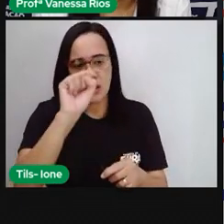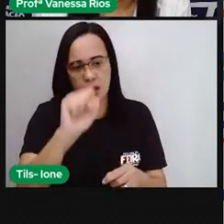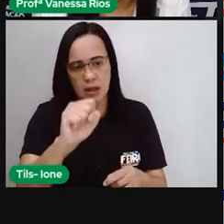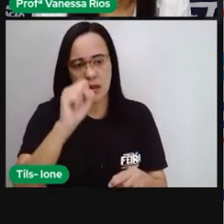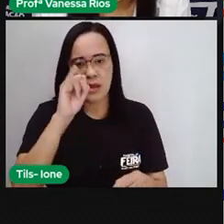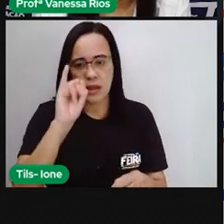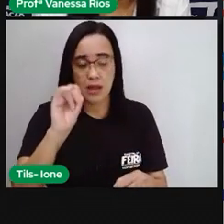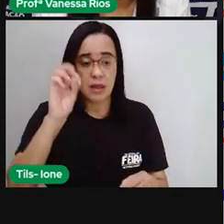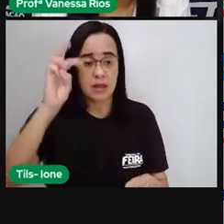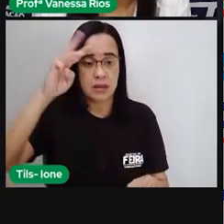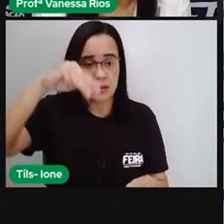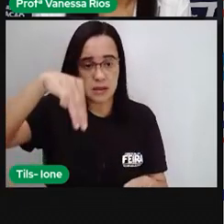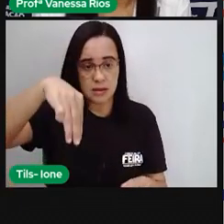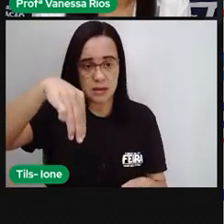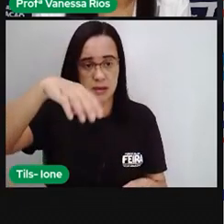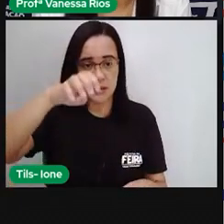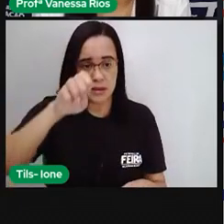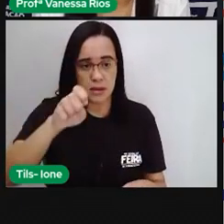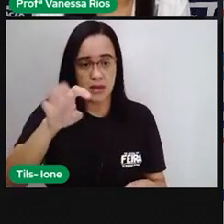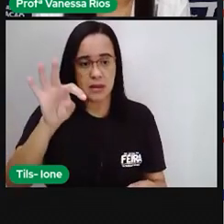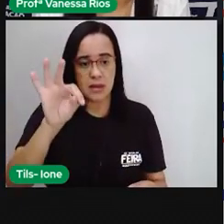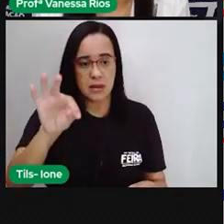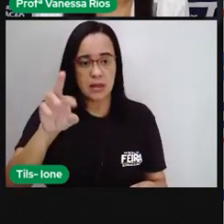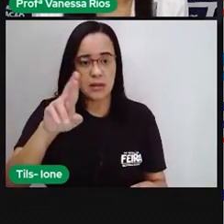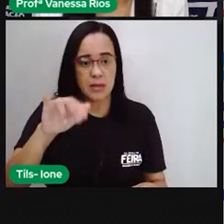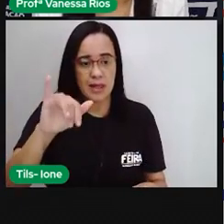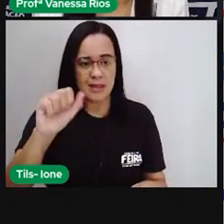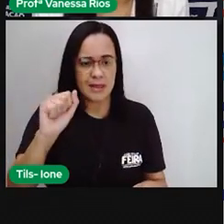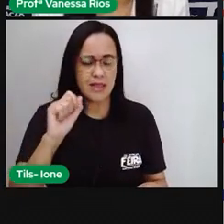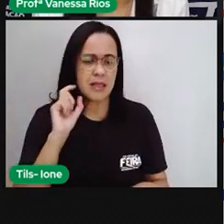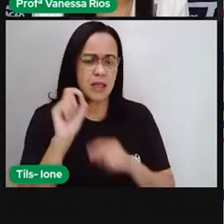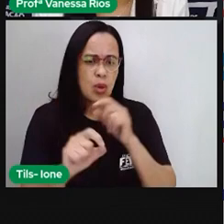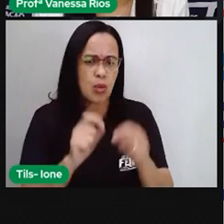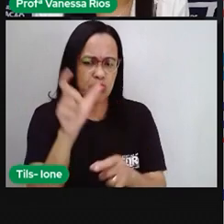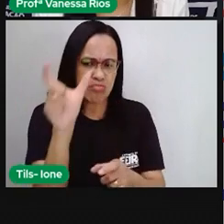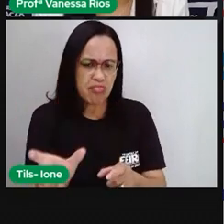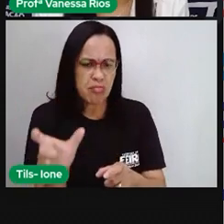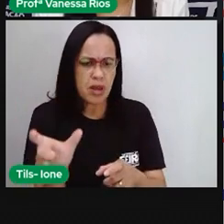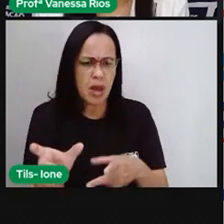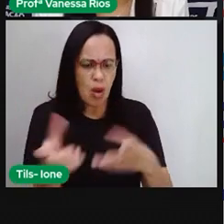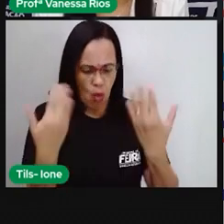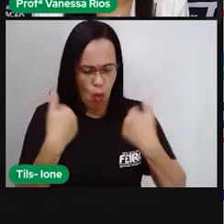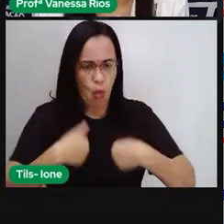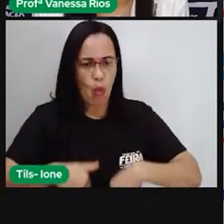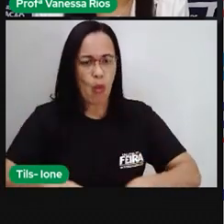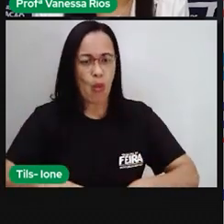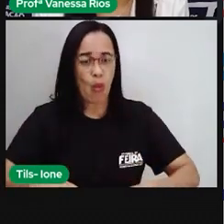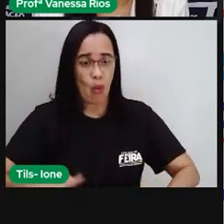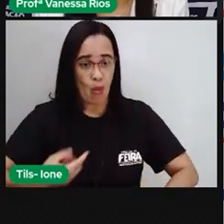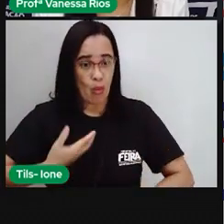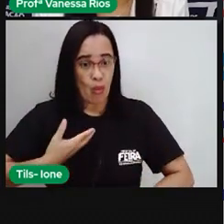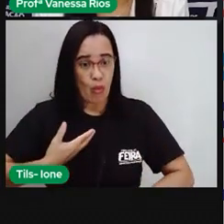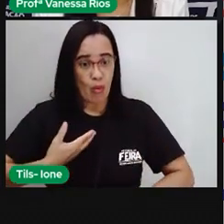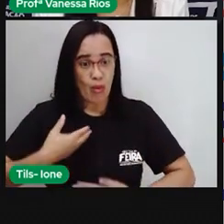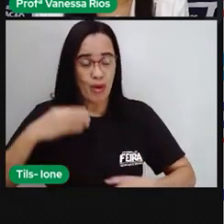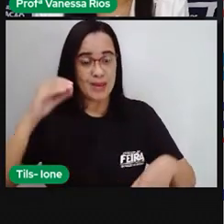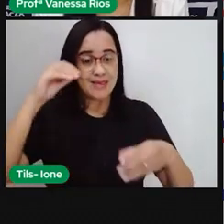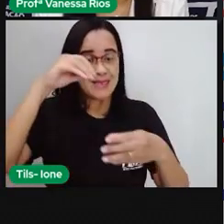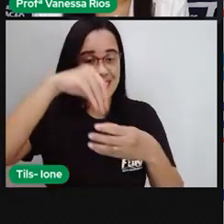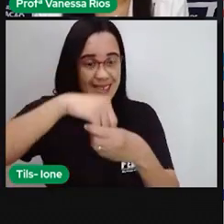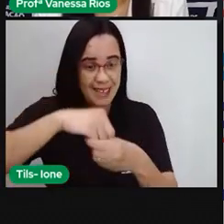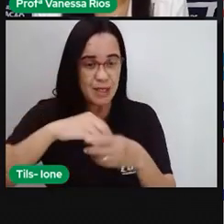que é simetria? Quando observamos o corpo humano, percebemos que ele apresenta o que se chama de simetria